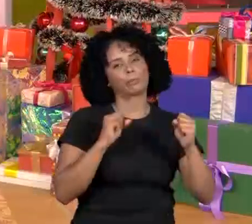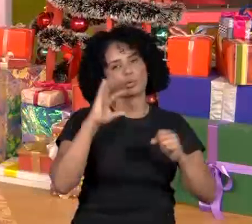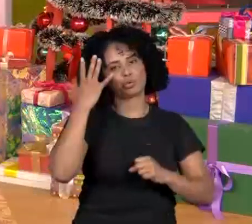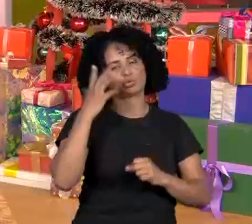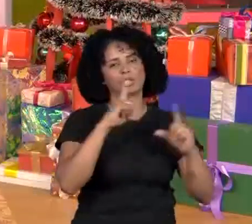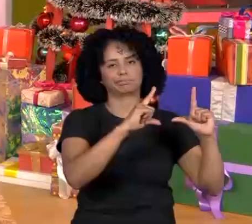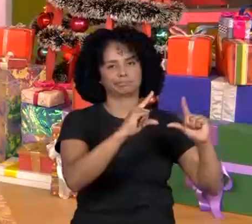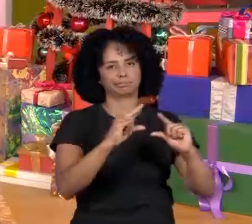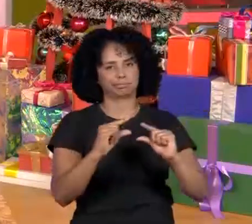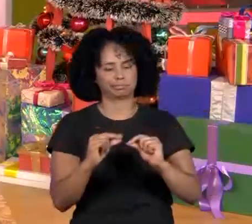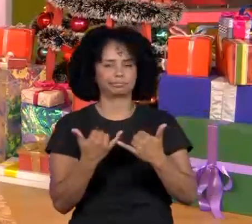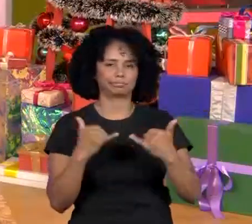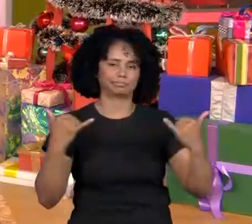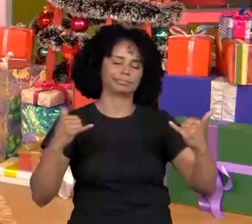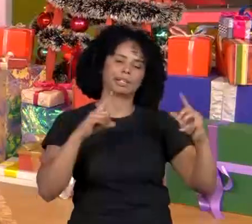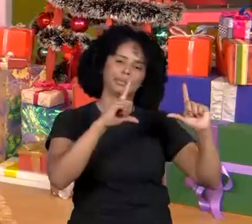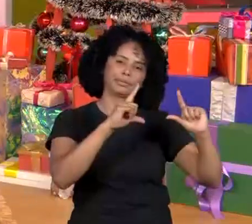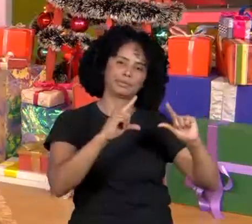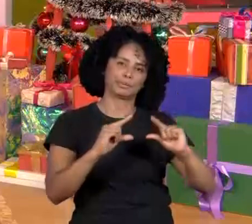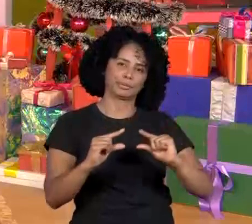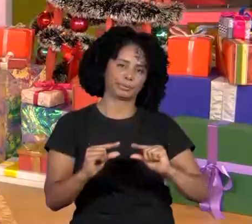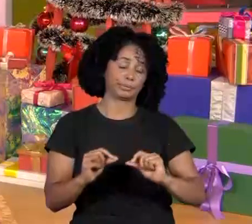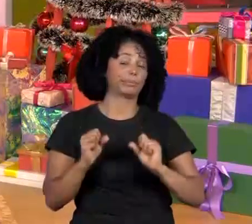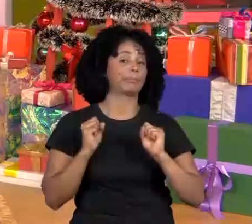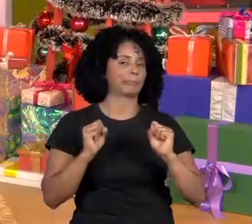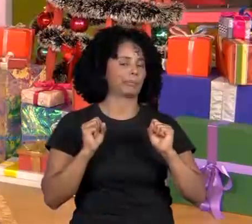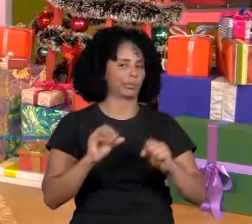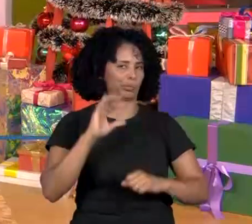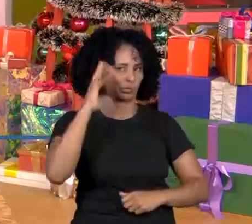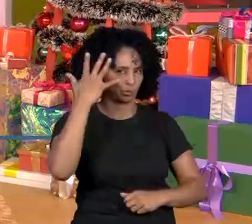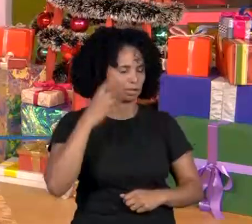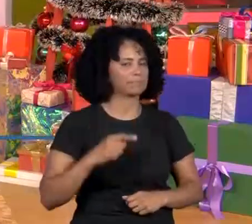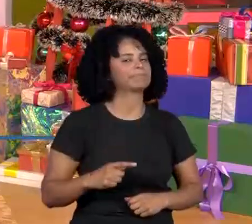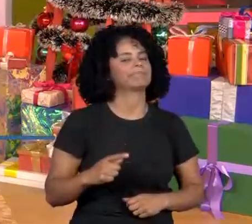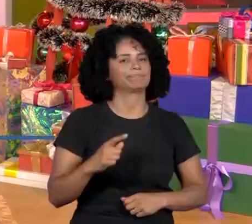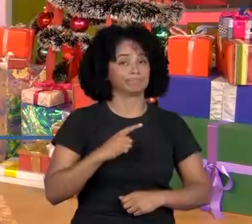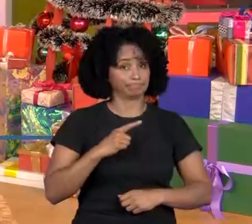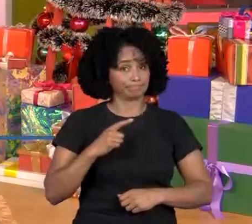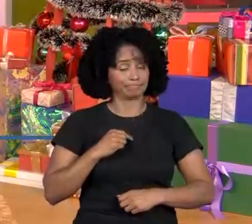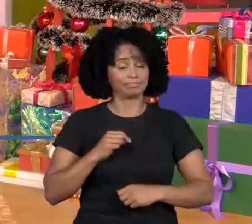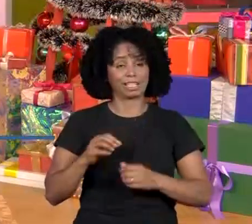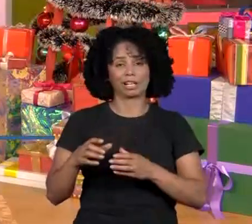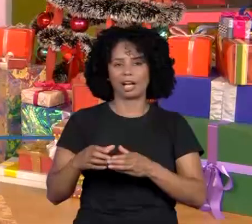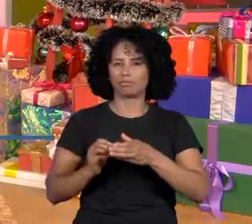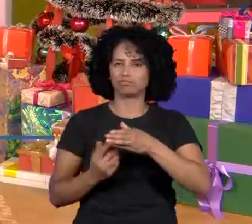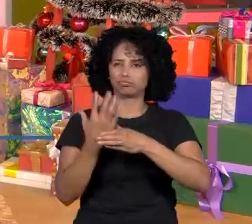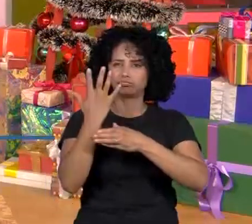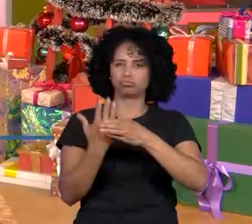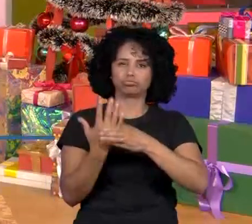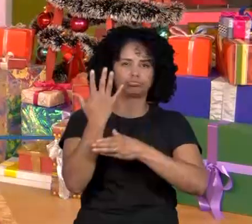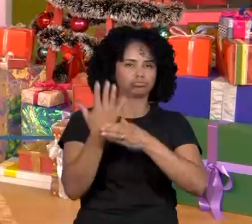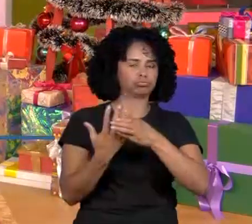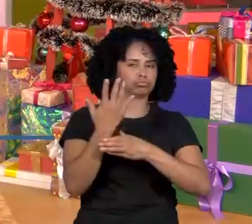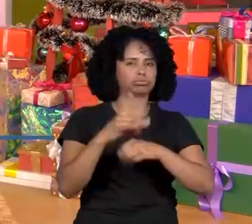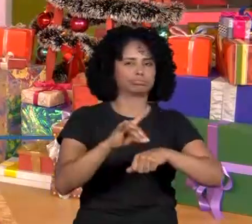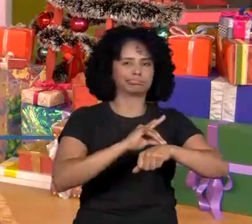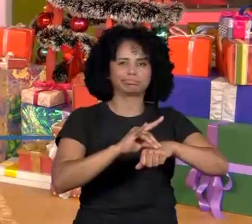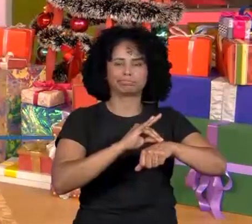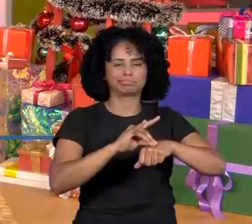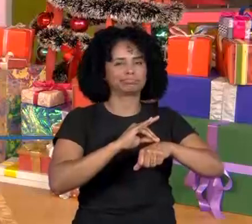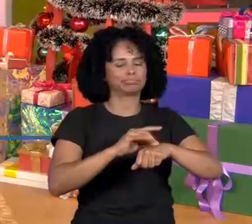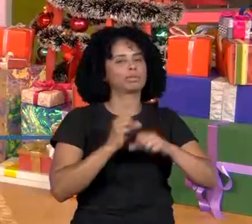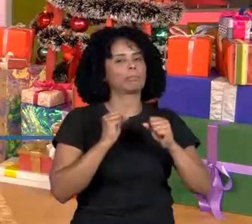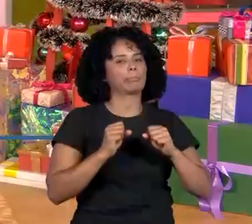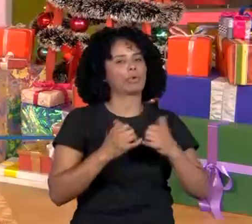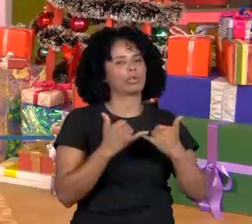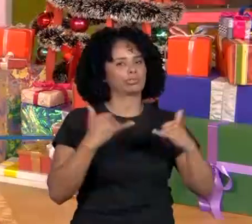for muito drástica, então, pode acabar esses dois recursos aí que não são renováveis, igual o petróleo e o